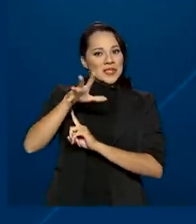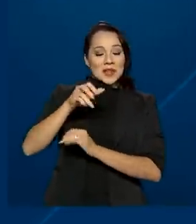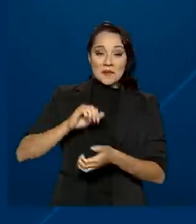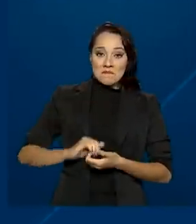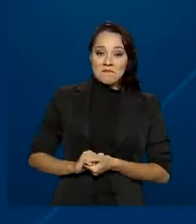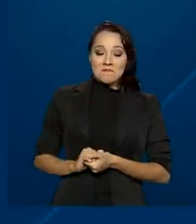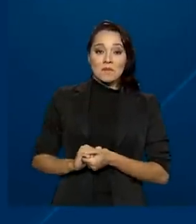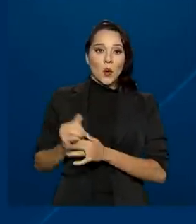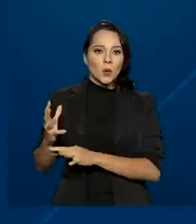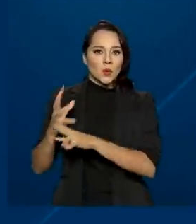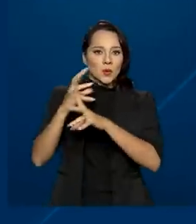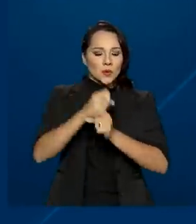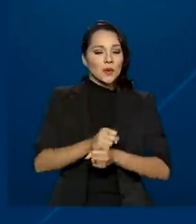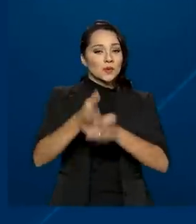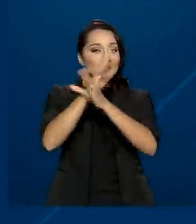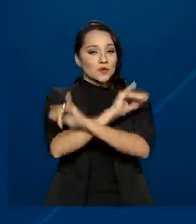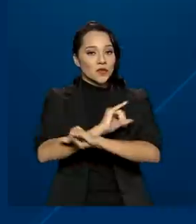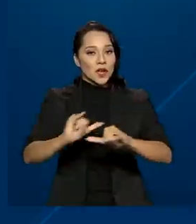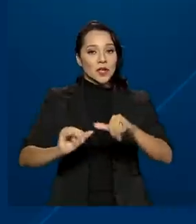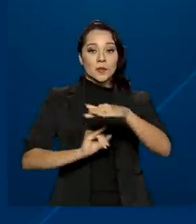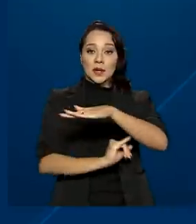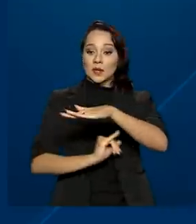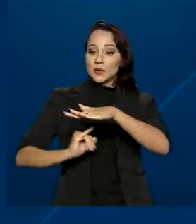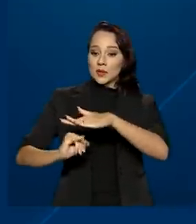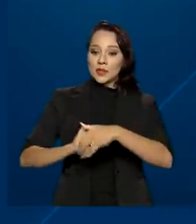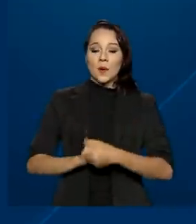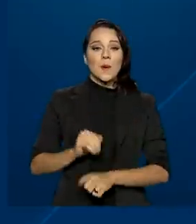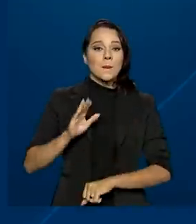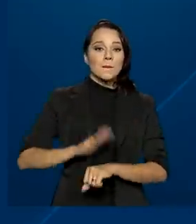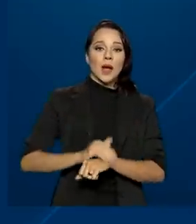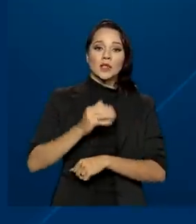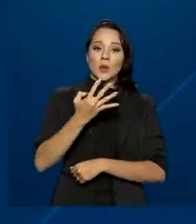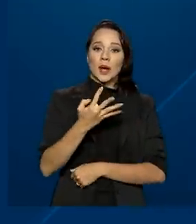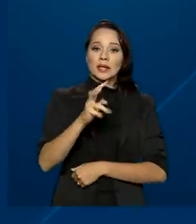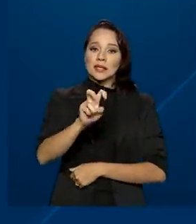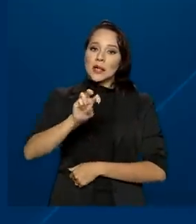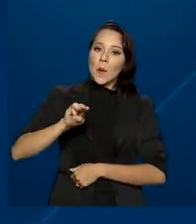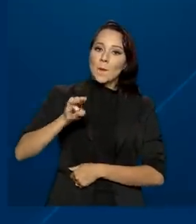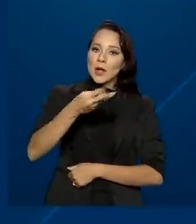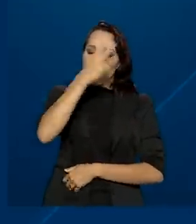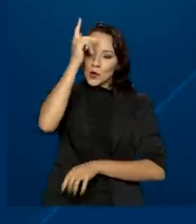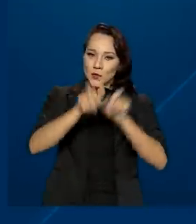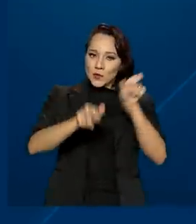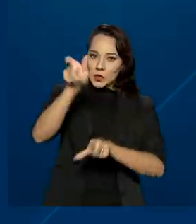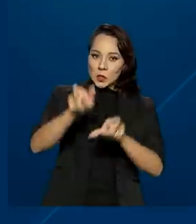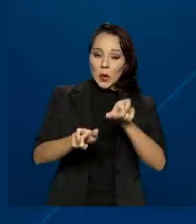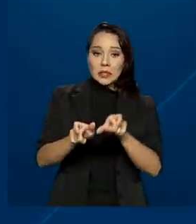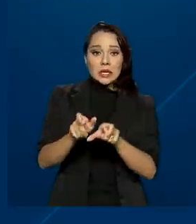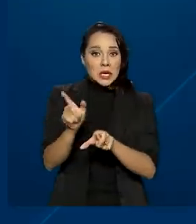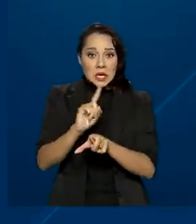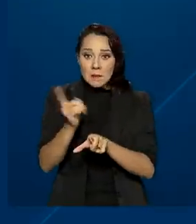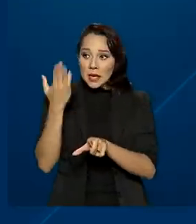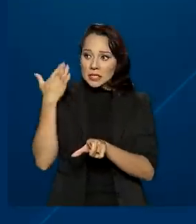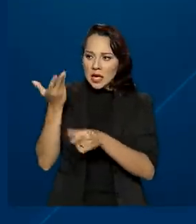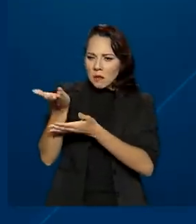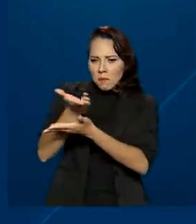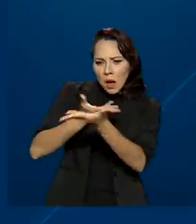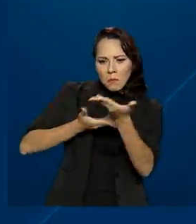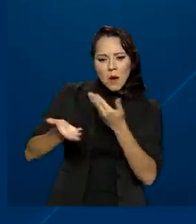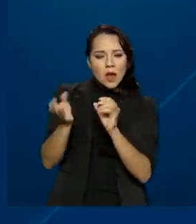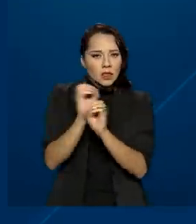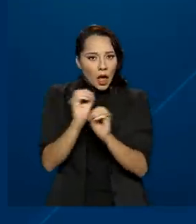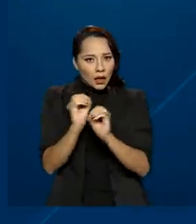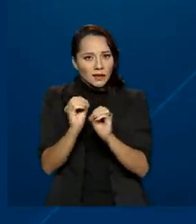De acordo com o balanço divulgado pela instituição, mais de 45 milhões de pessoas que não realizavam transações